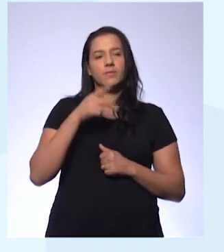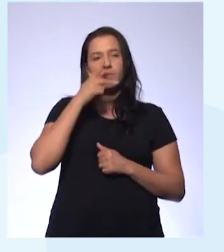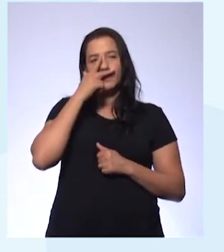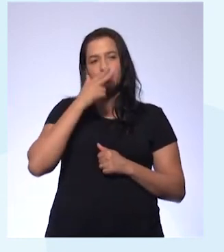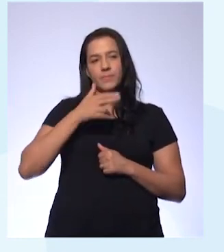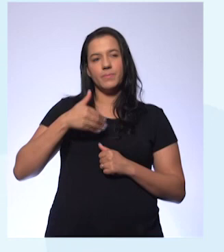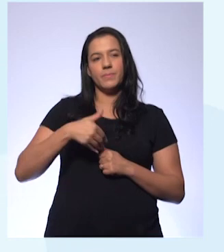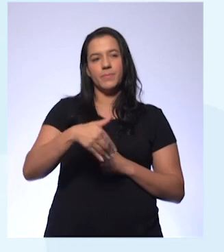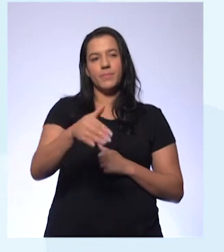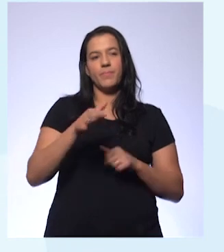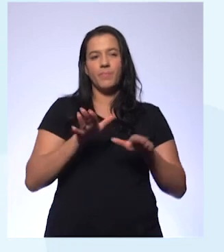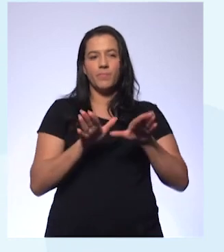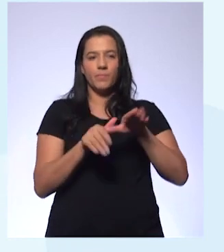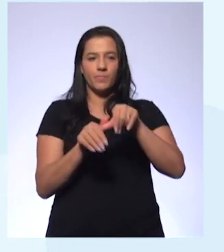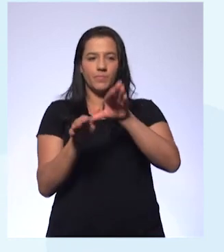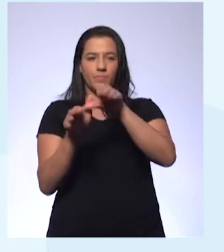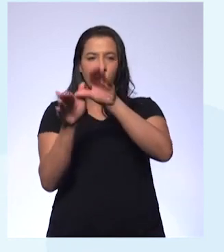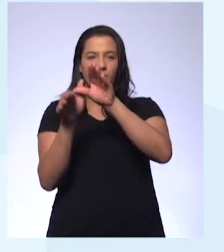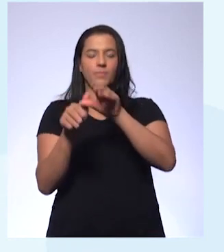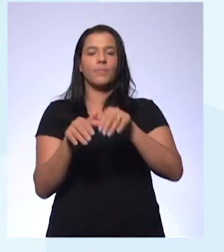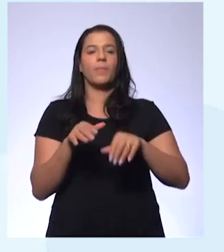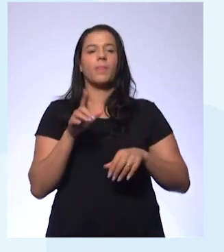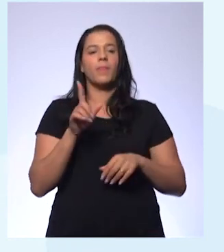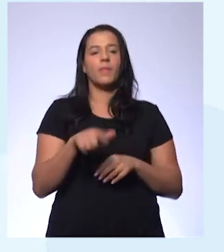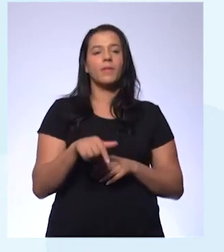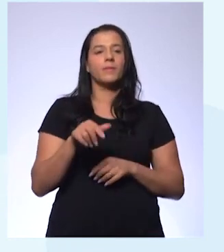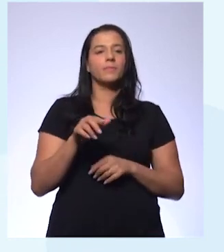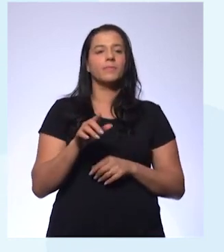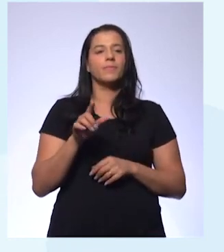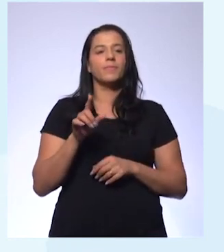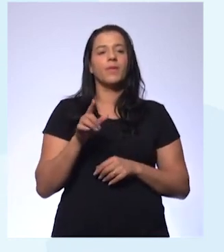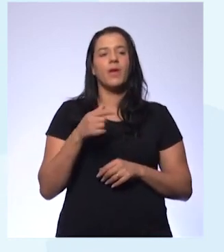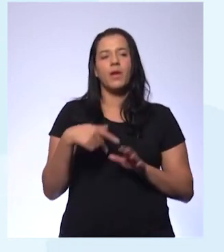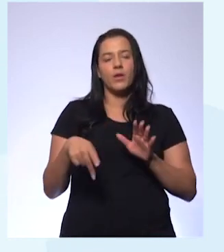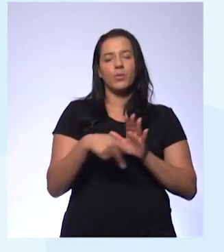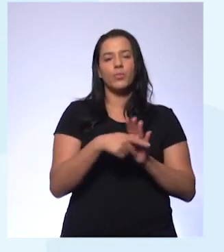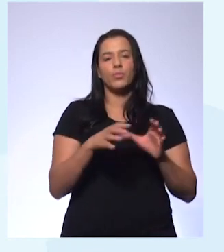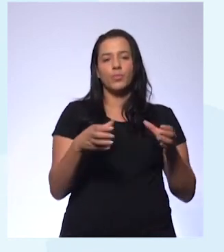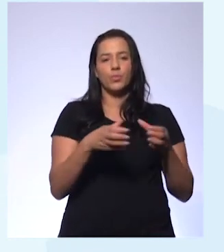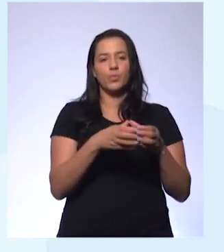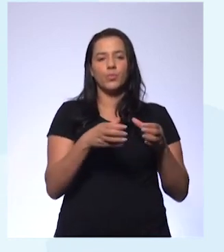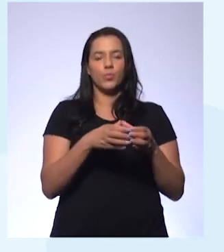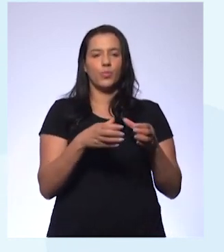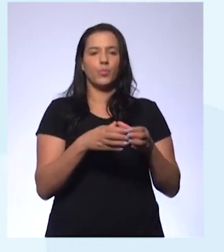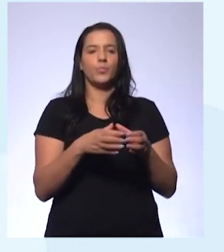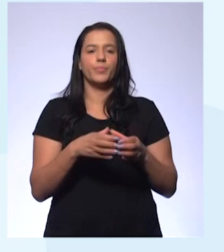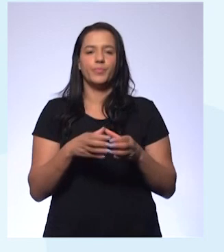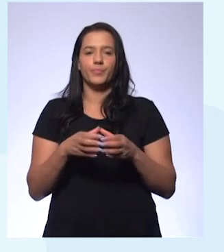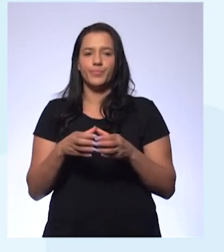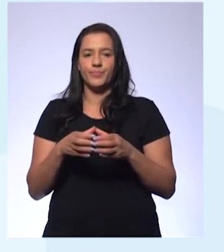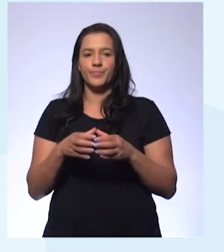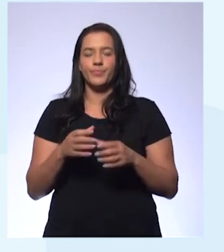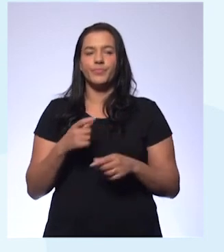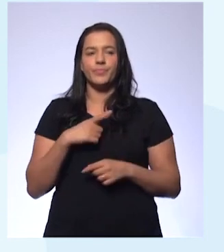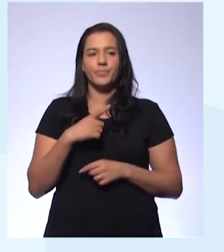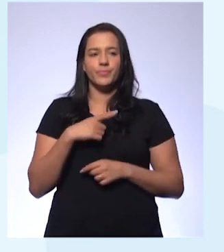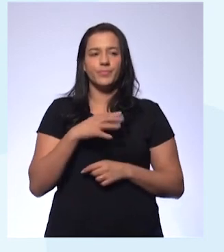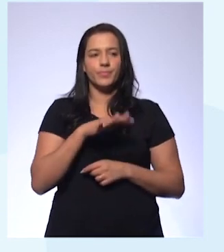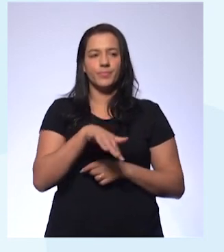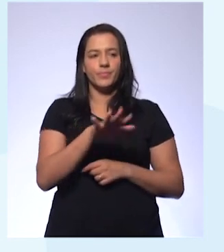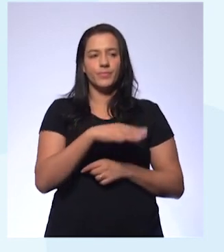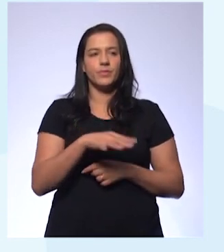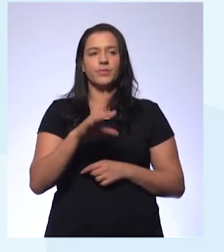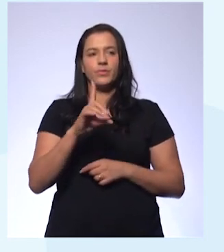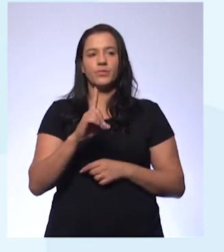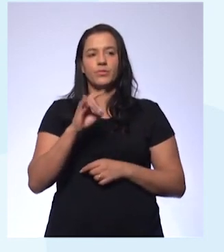o precursor das aves. Para você ter ideia, o tiranossauro-rex era desse grupo,